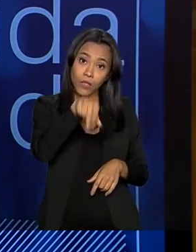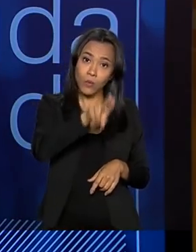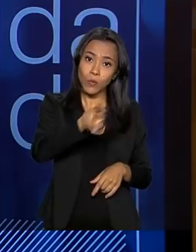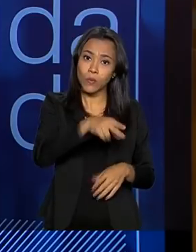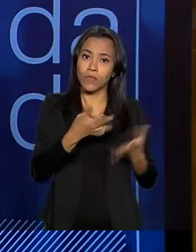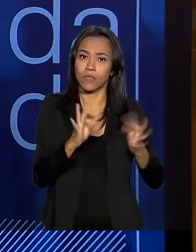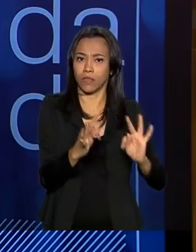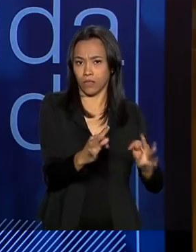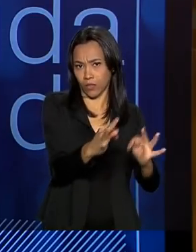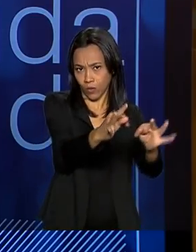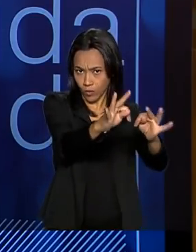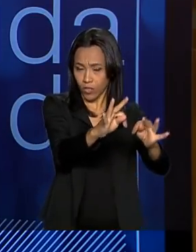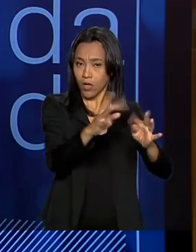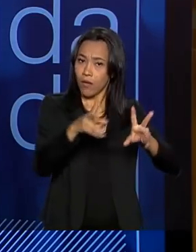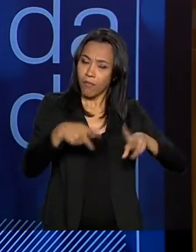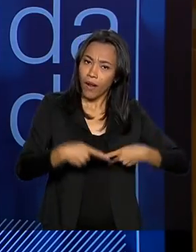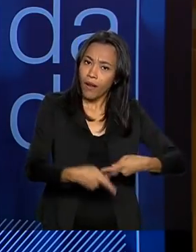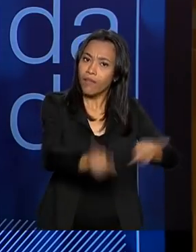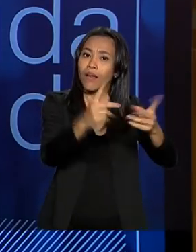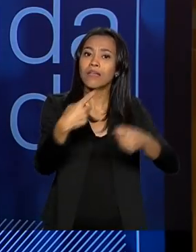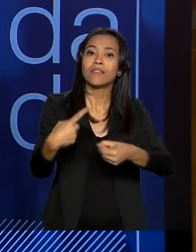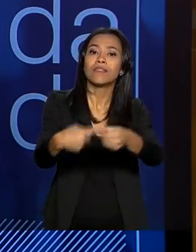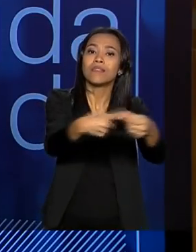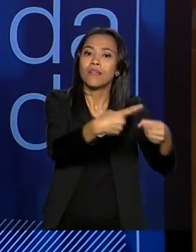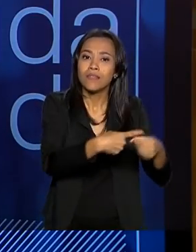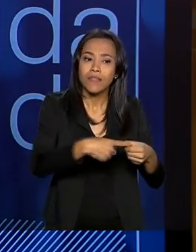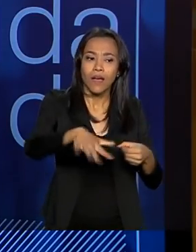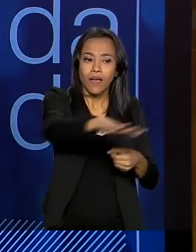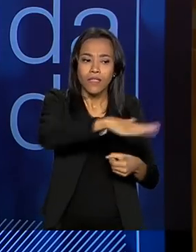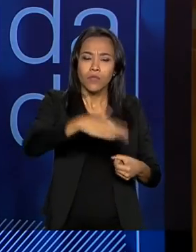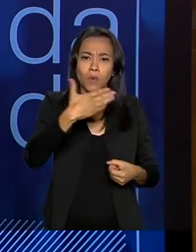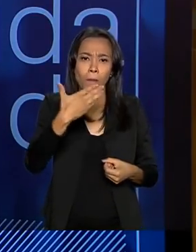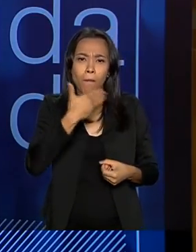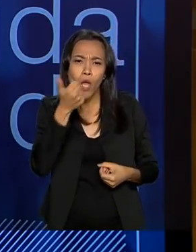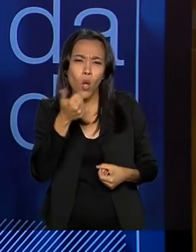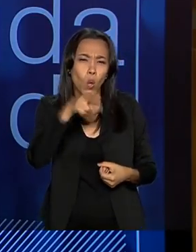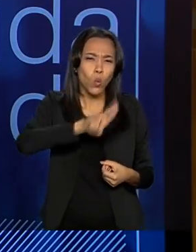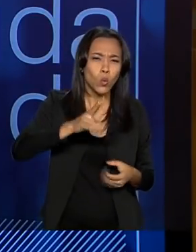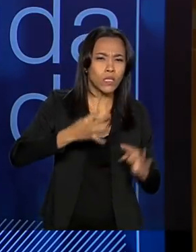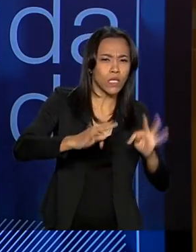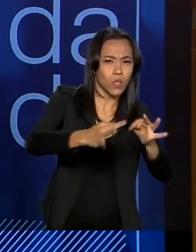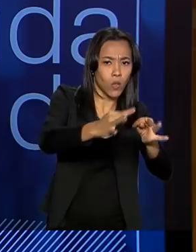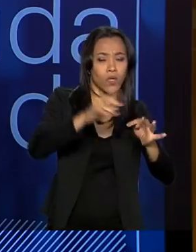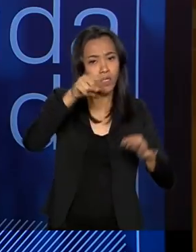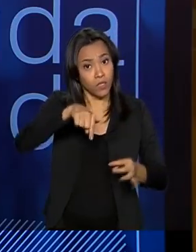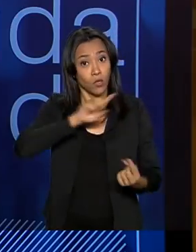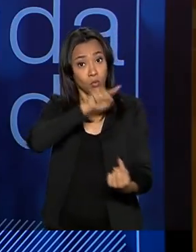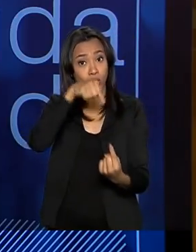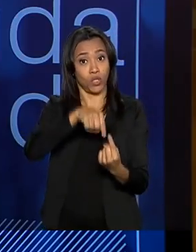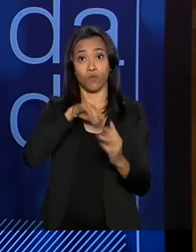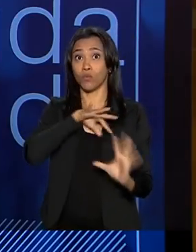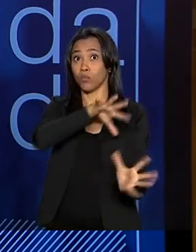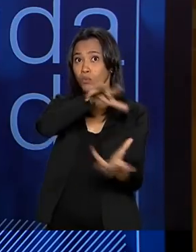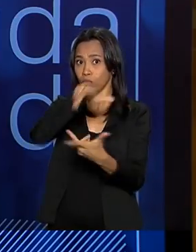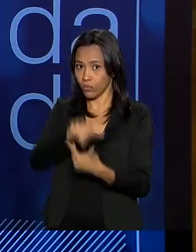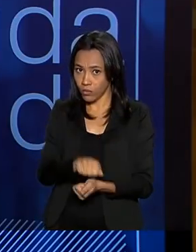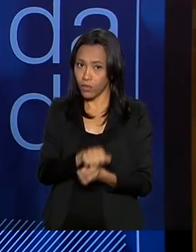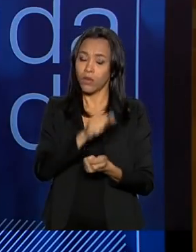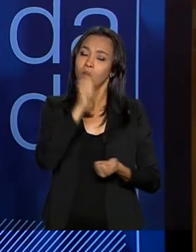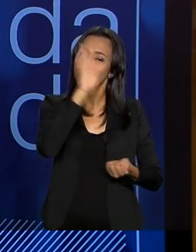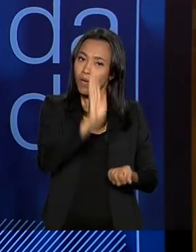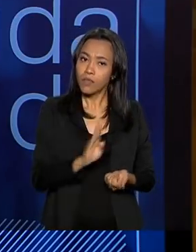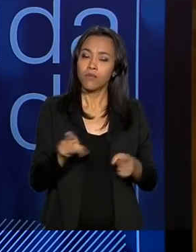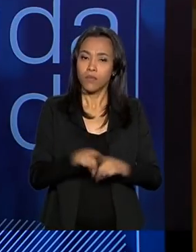tecnológica, para levar as cidades inteligentes. Esta é uma linha de ação no mundo inteiro. Estamos defendendo. O Brasil